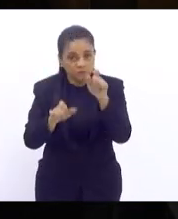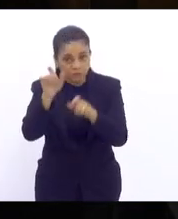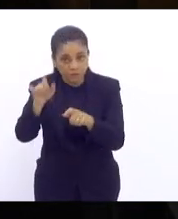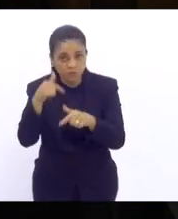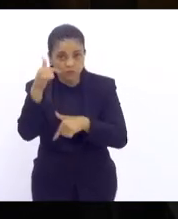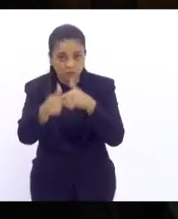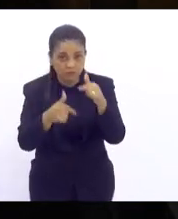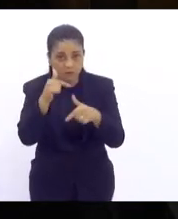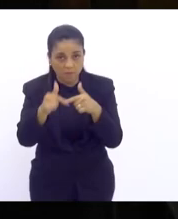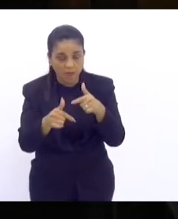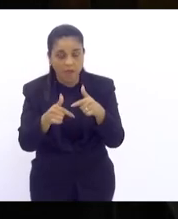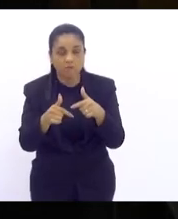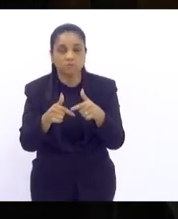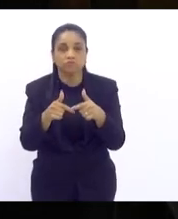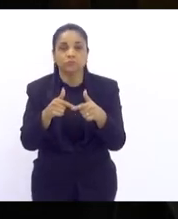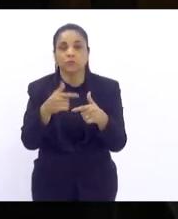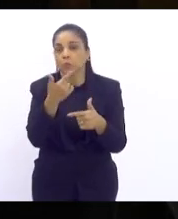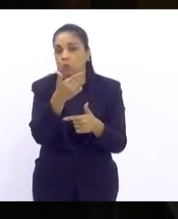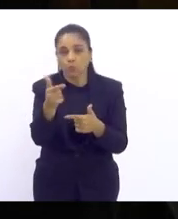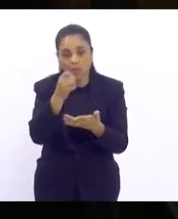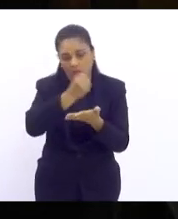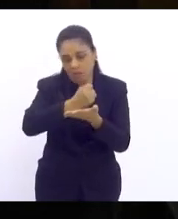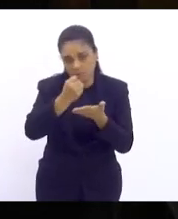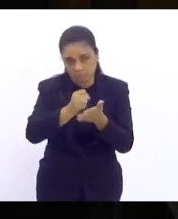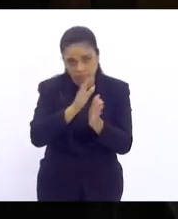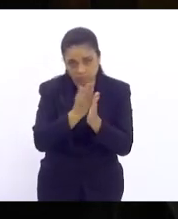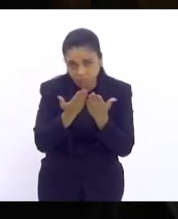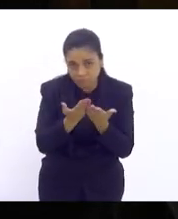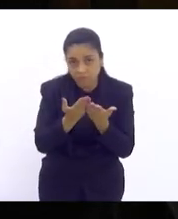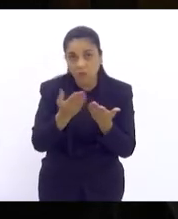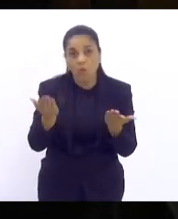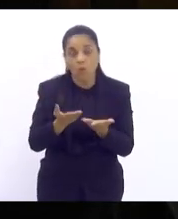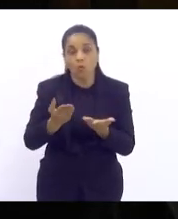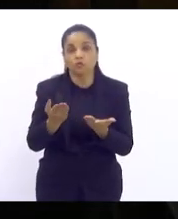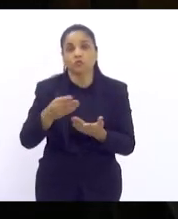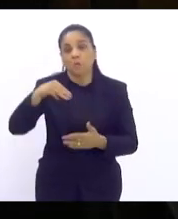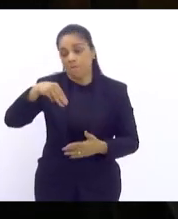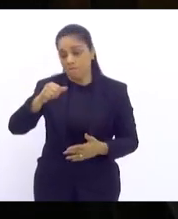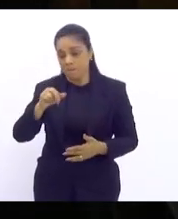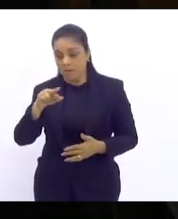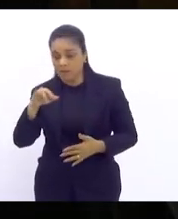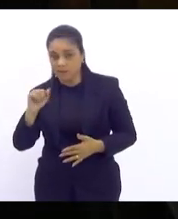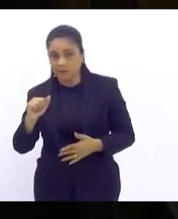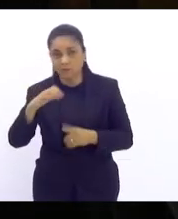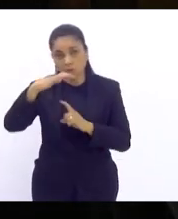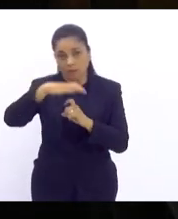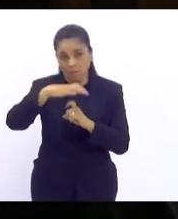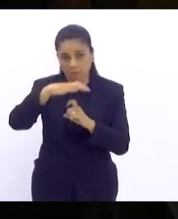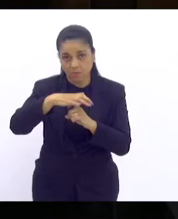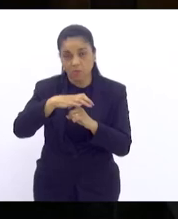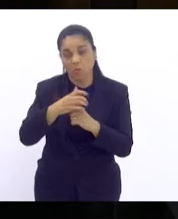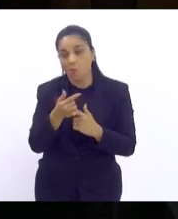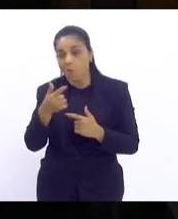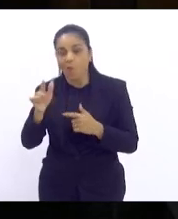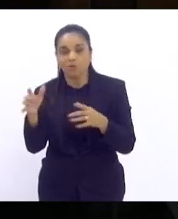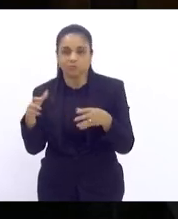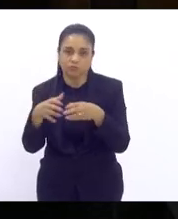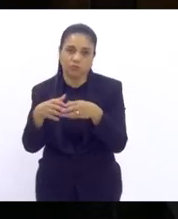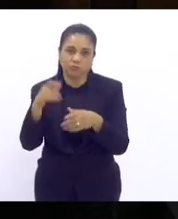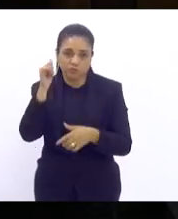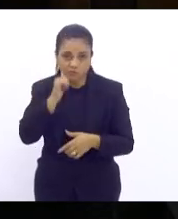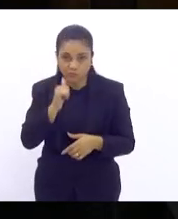trabalhadoras informais a gente teve hoje a Maria dos Camelões junto com outras mulheres se